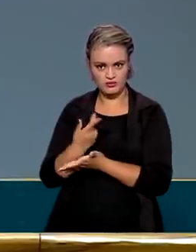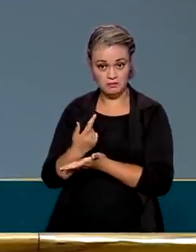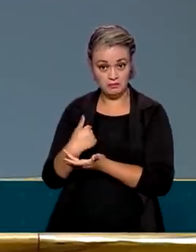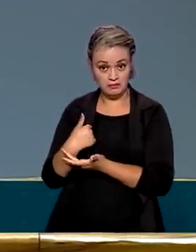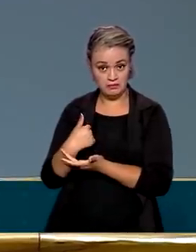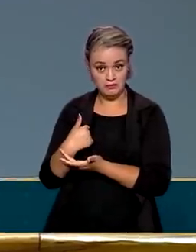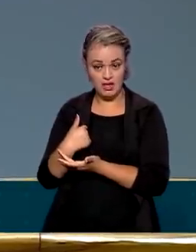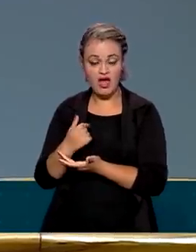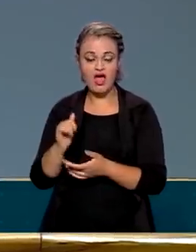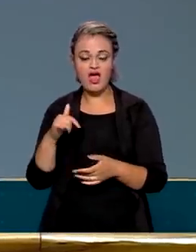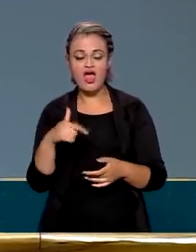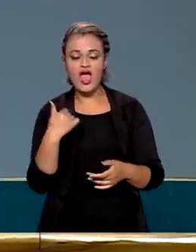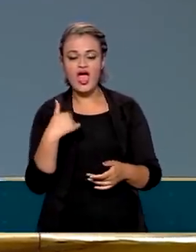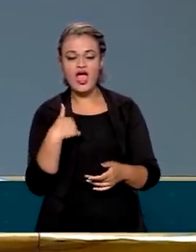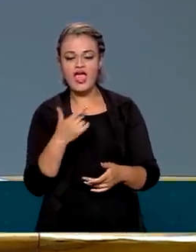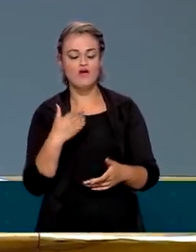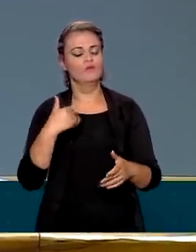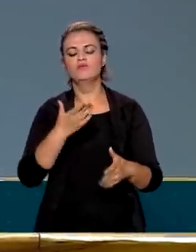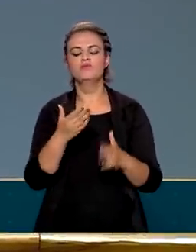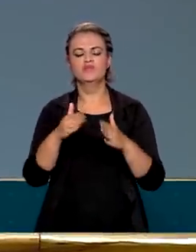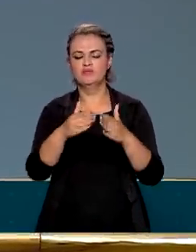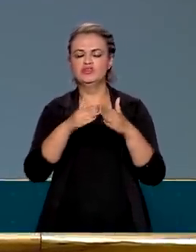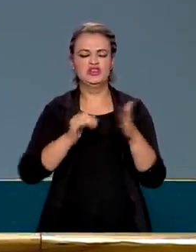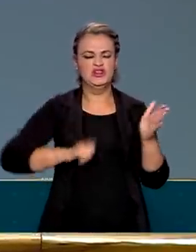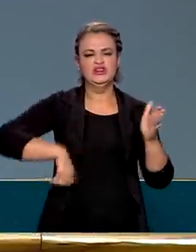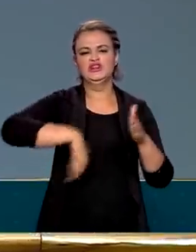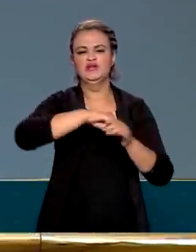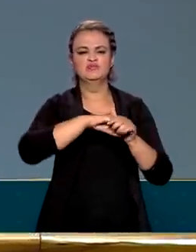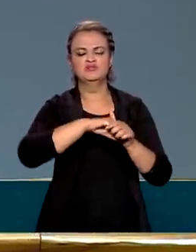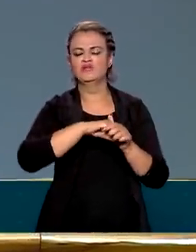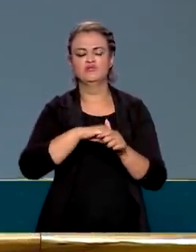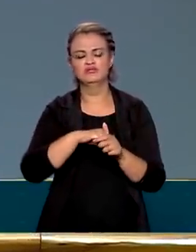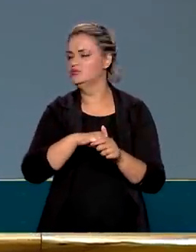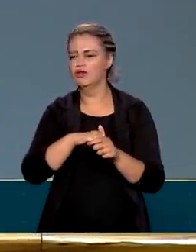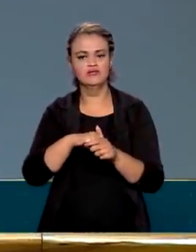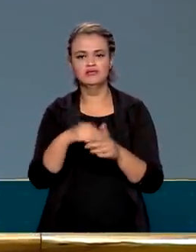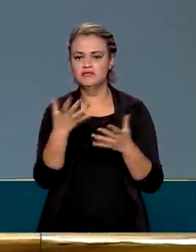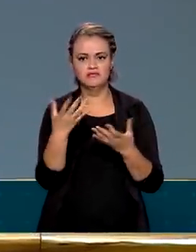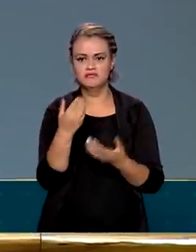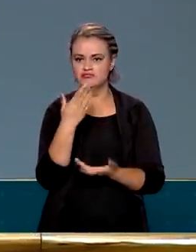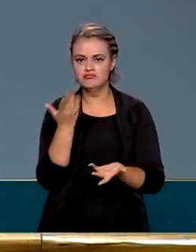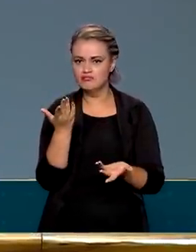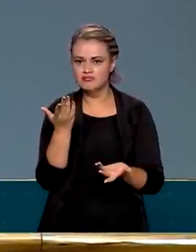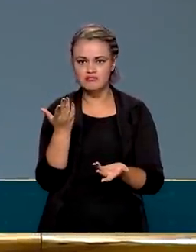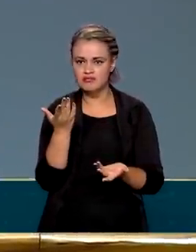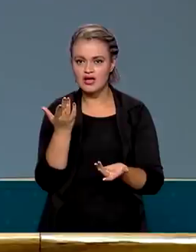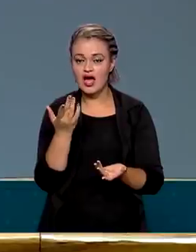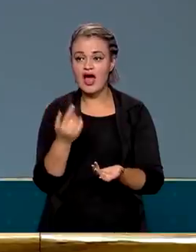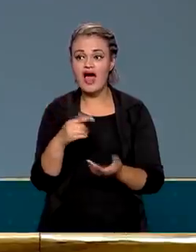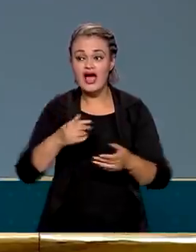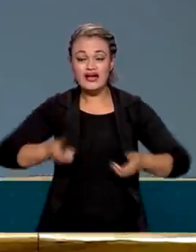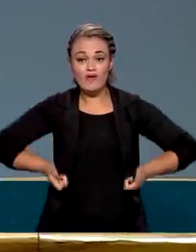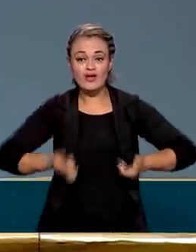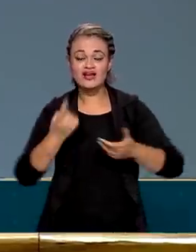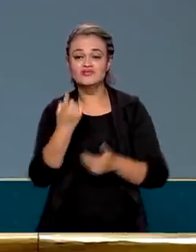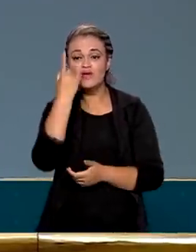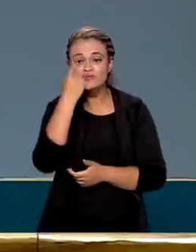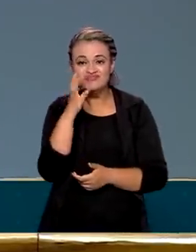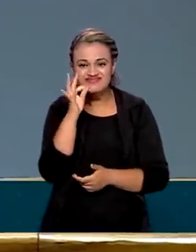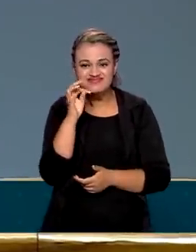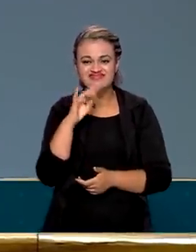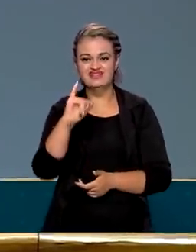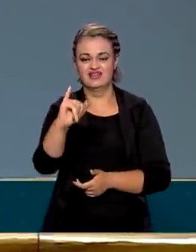eu estou errado de não pedir demissão porque vão gastar 100 reais a mais, 30 bilhões, as despesas do governo são 1 trilhão e 500 bilhões.